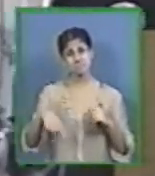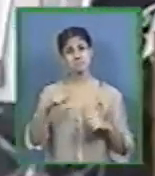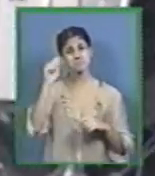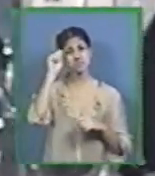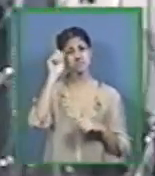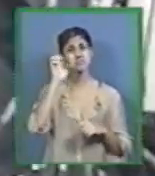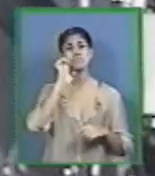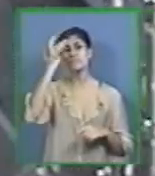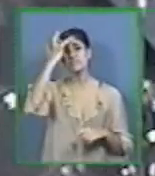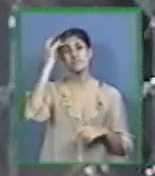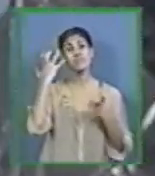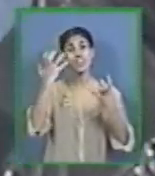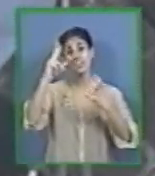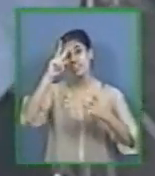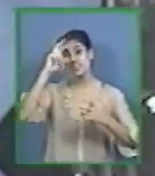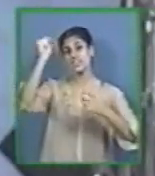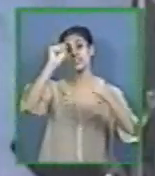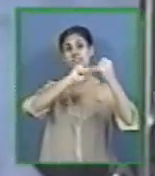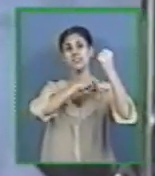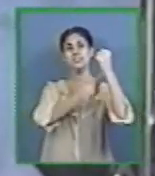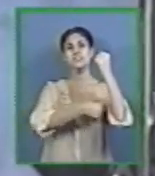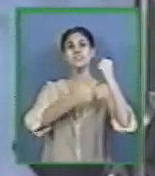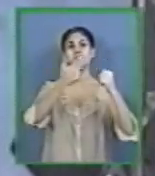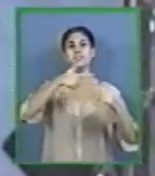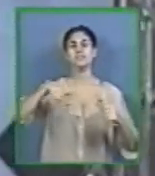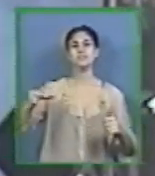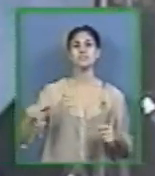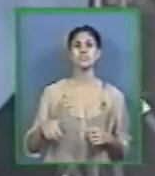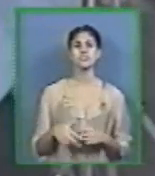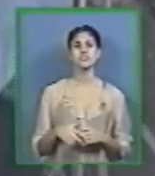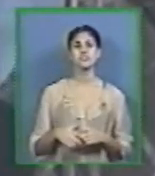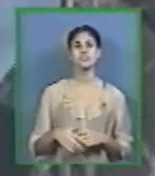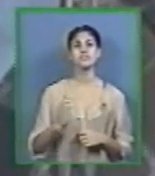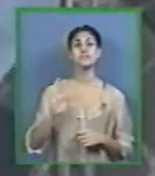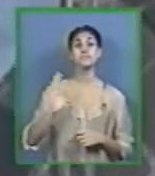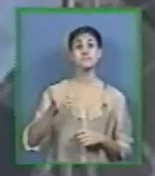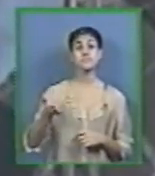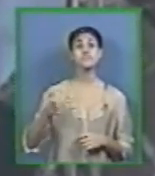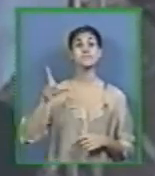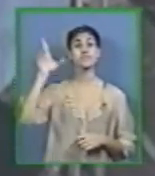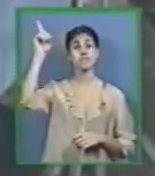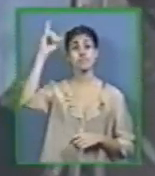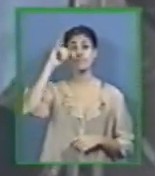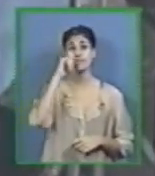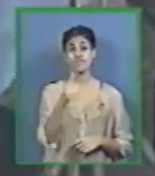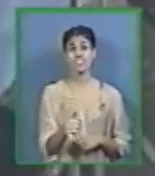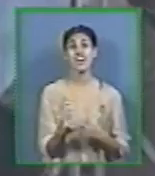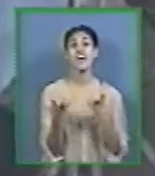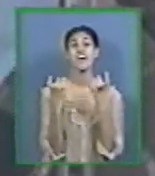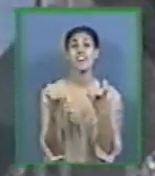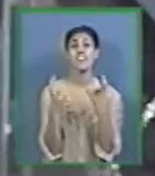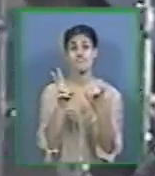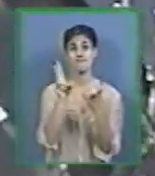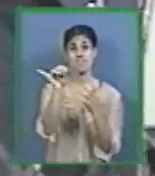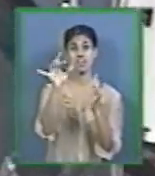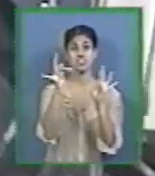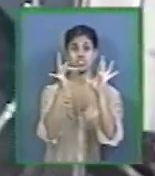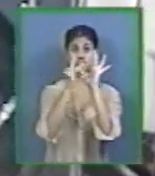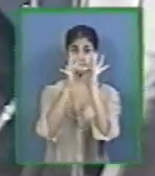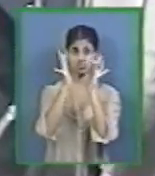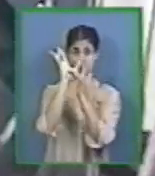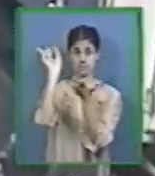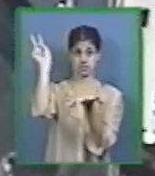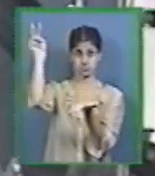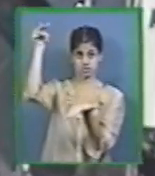E Deus disse o seguinte Eu vou enviar o meu filho Meu filho você vai a terra